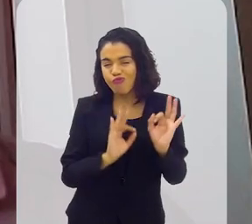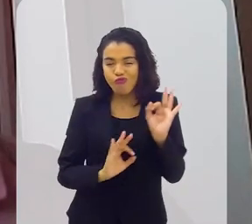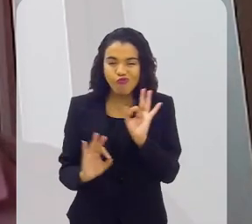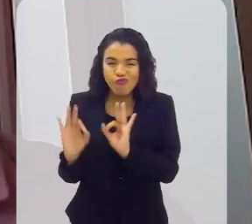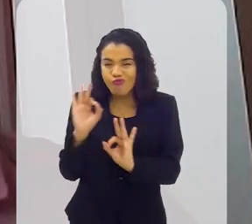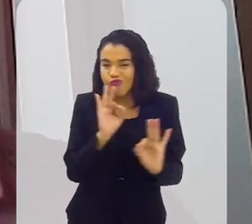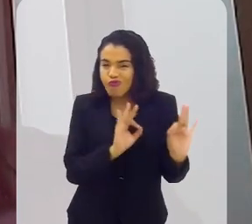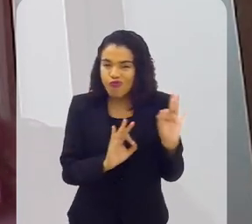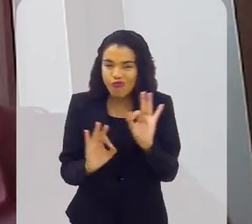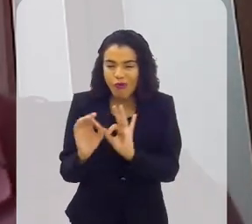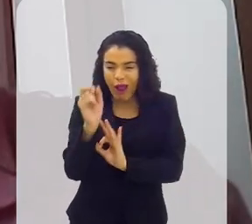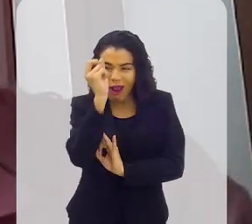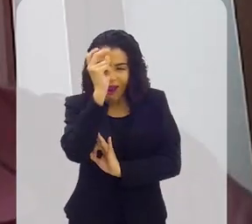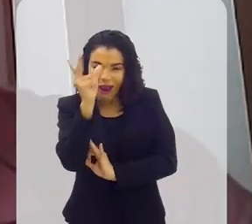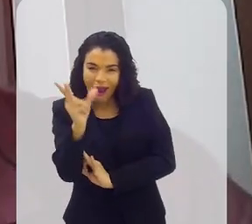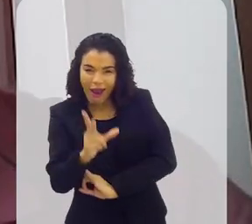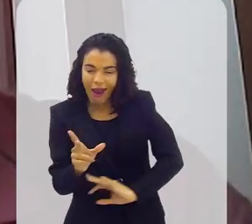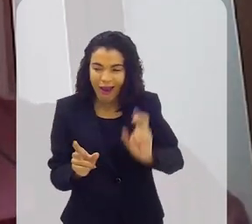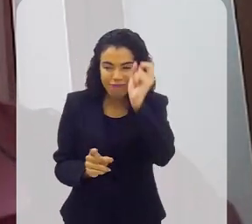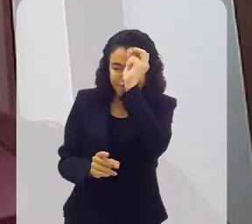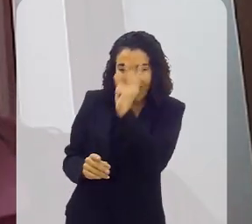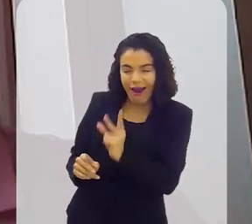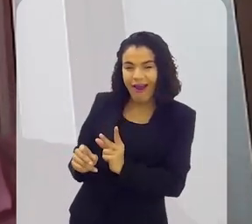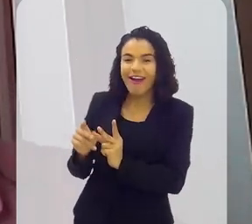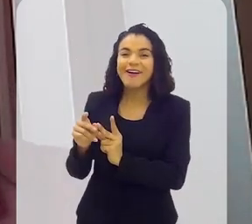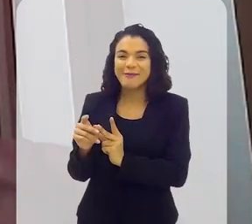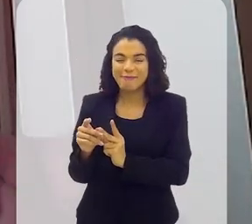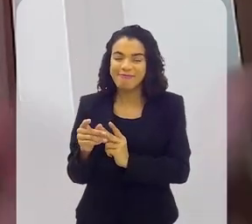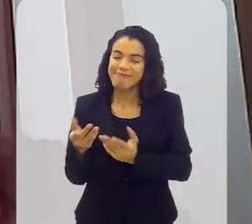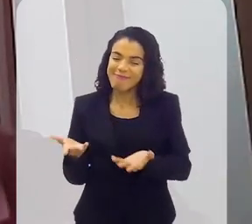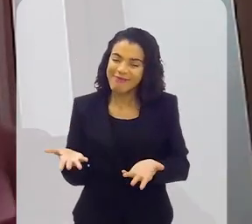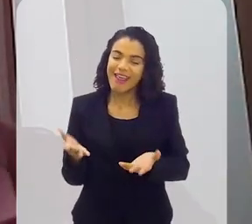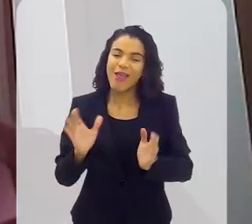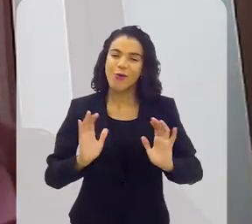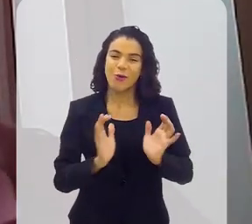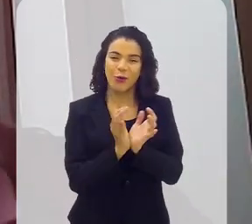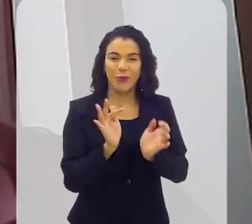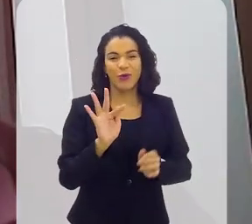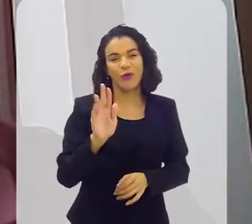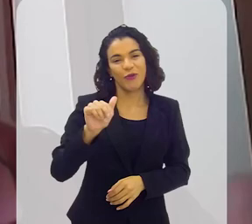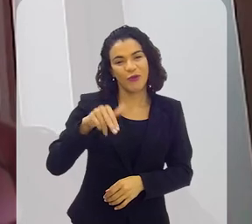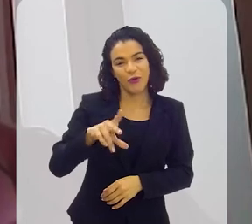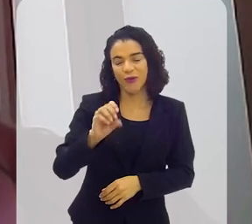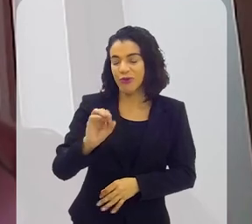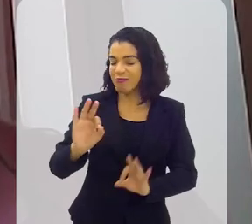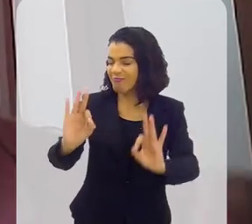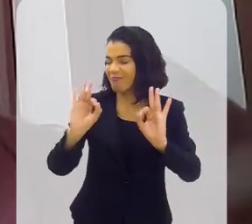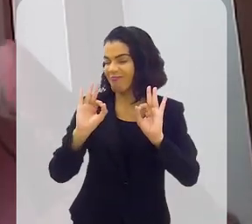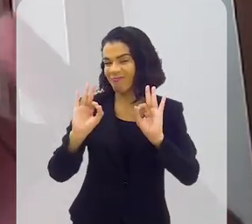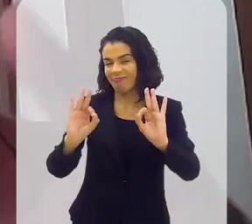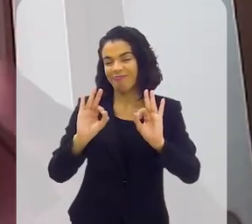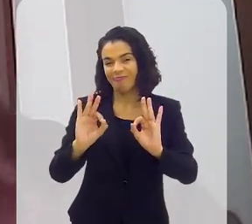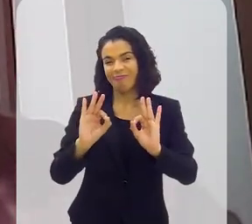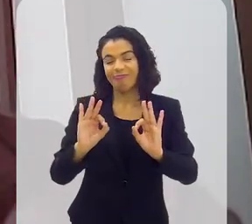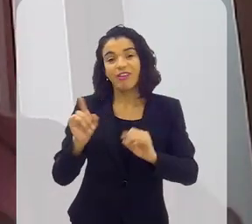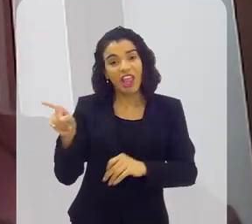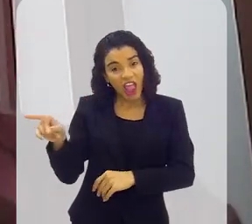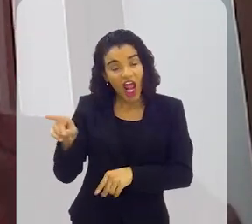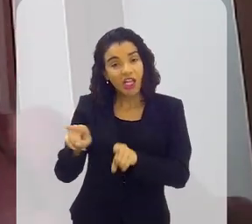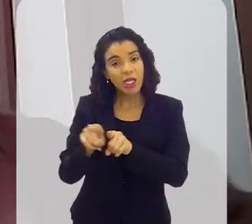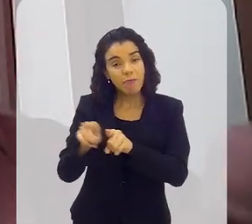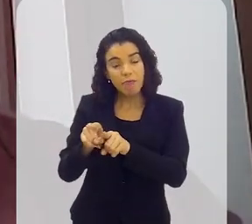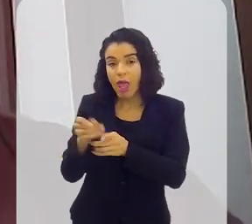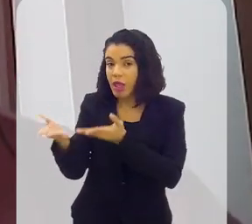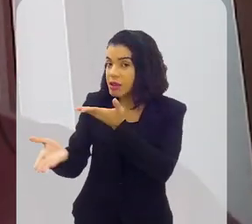esperto para fazer as coisas. Aí o Fundo se deu bem e ela fazia isso com